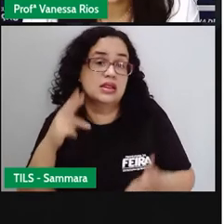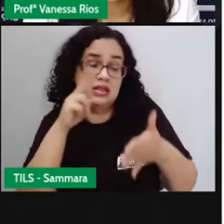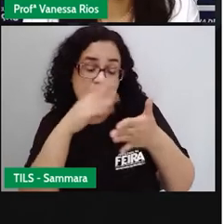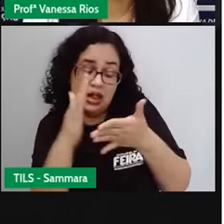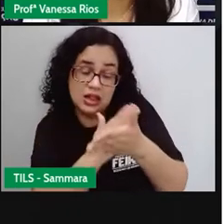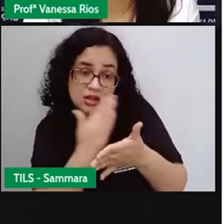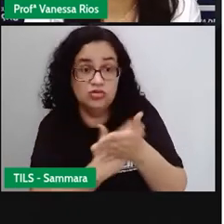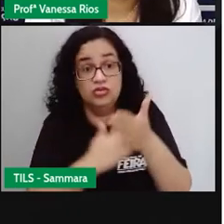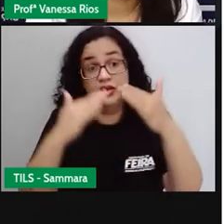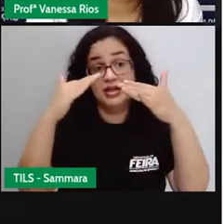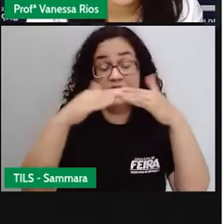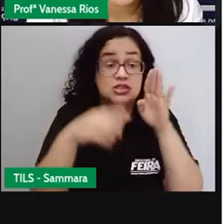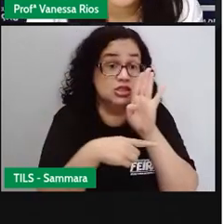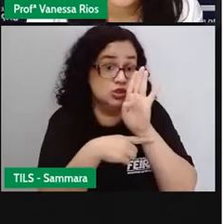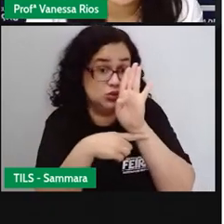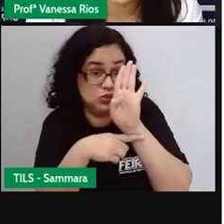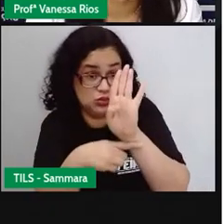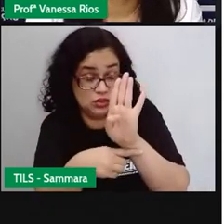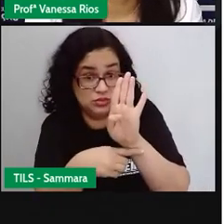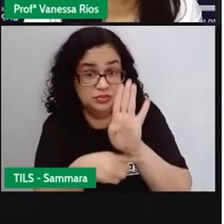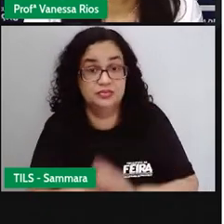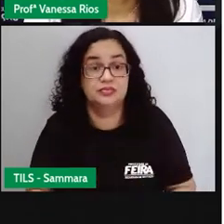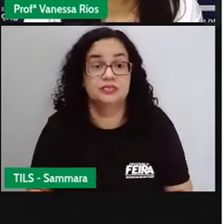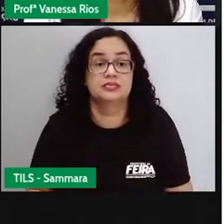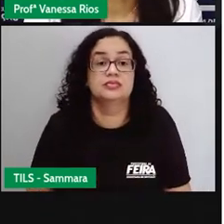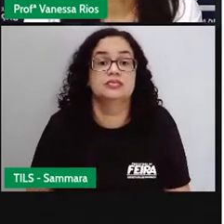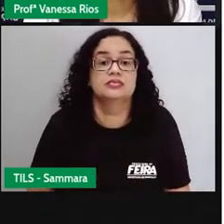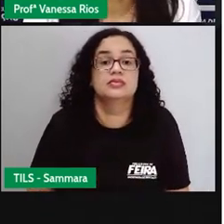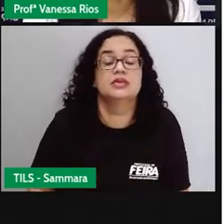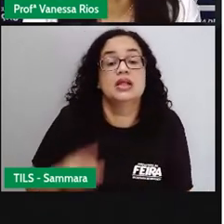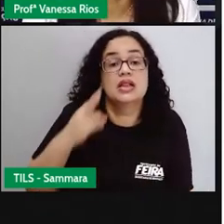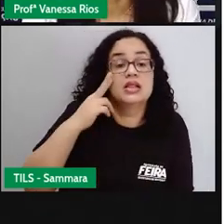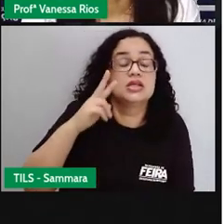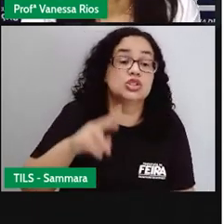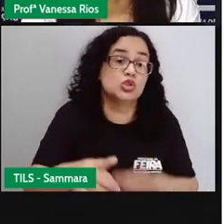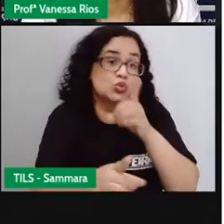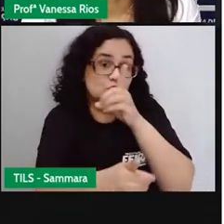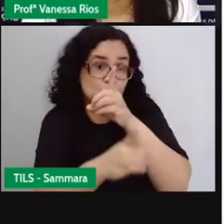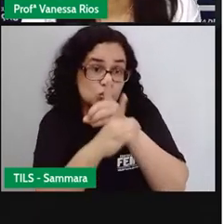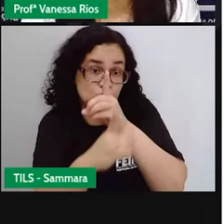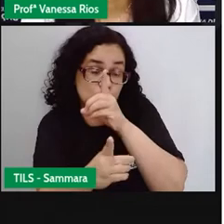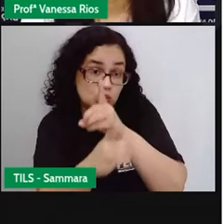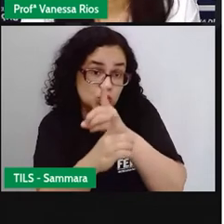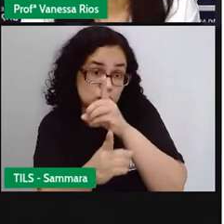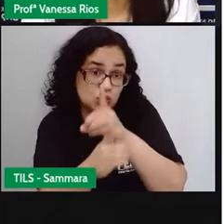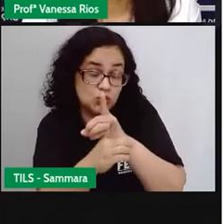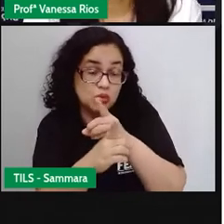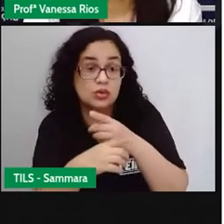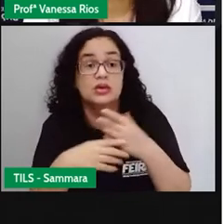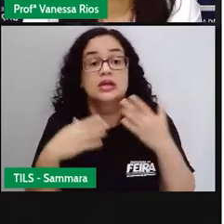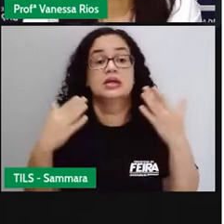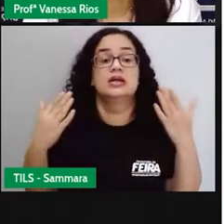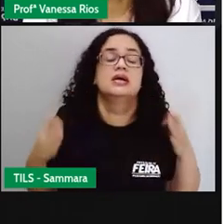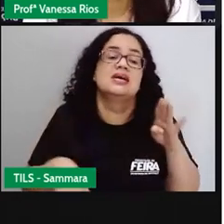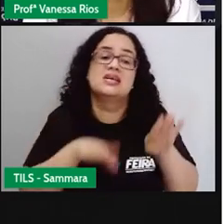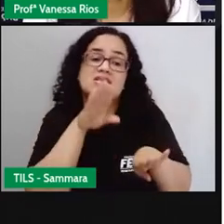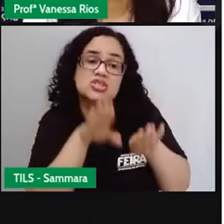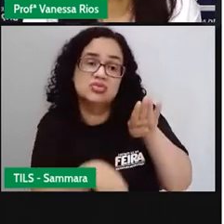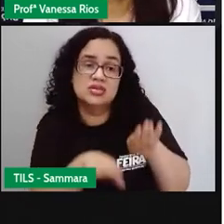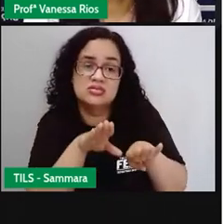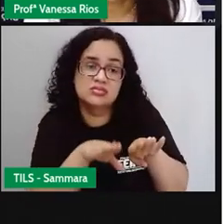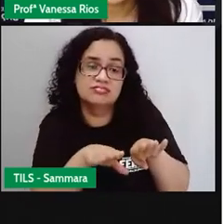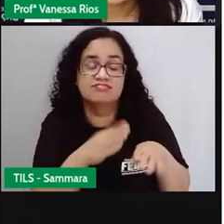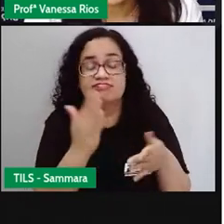livro em casa, isso ajuda bastante. E aí, assim, a gente se encontra num momento em que, às vezes, o